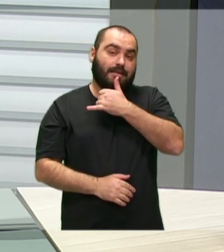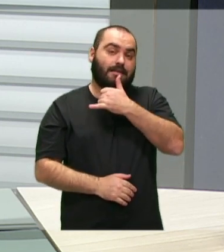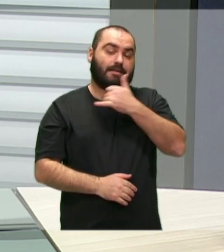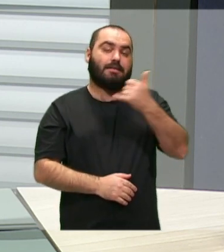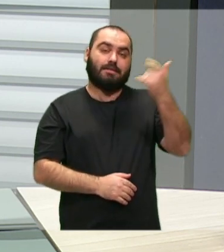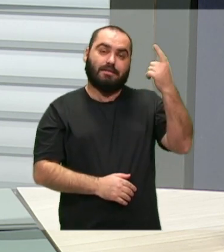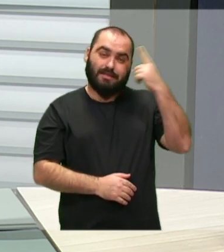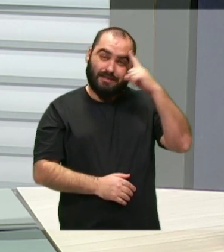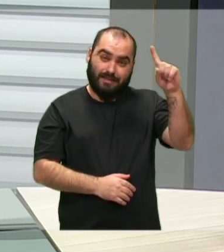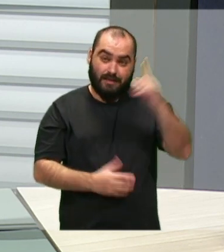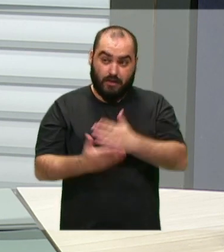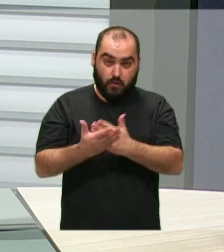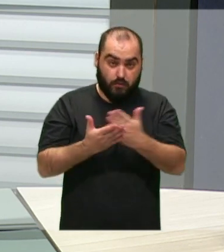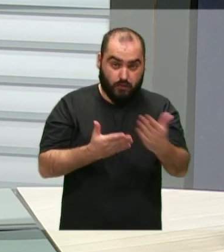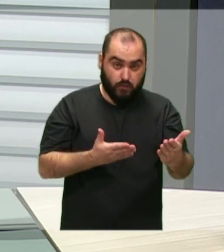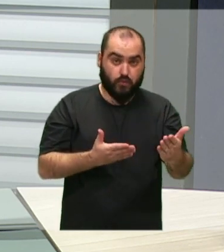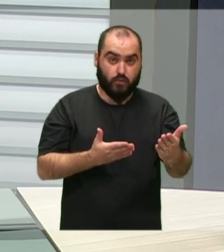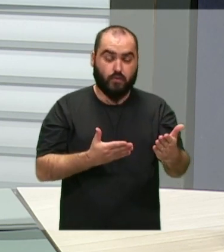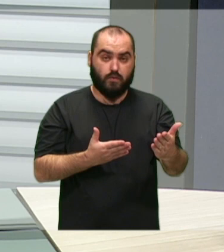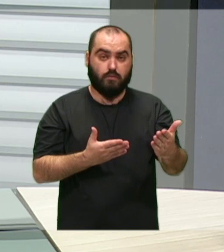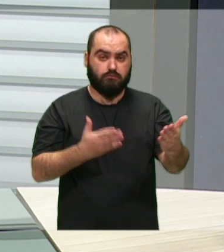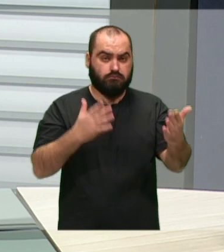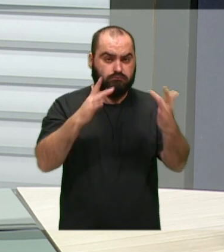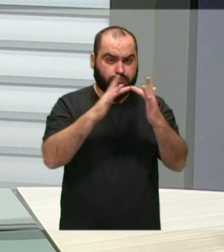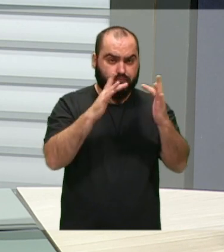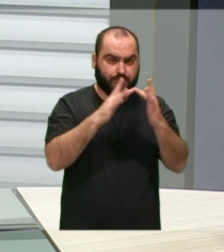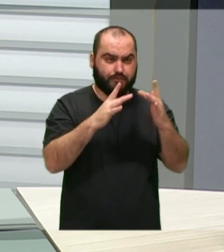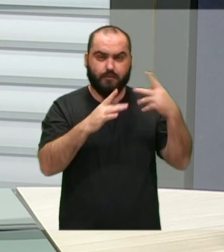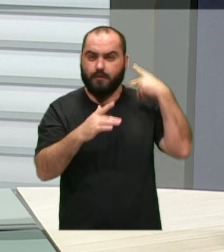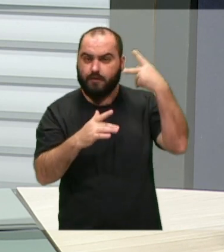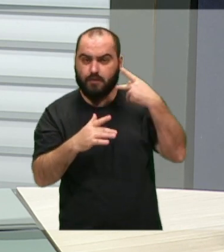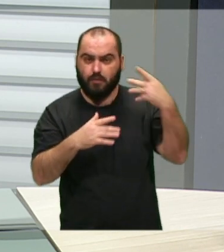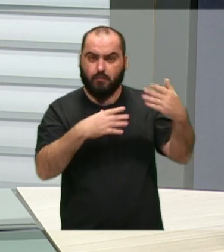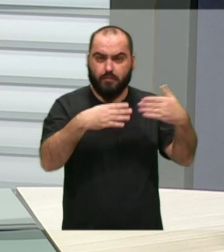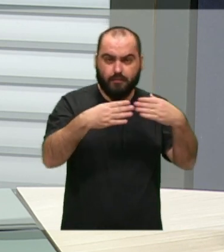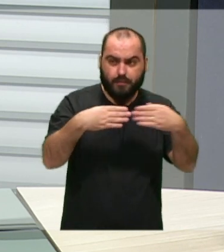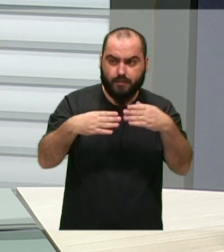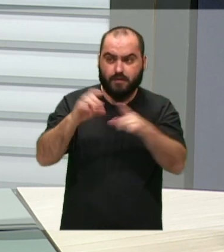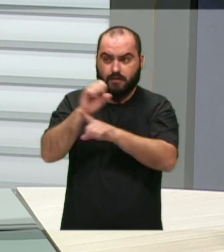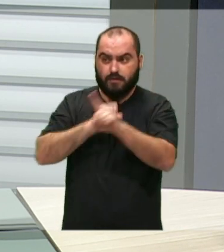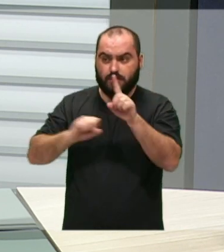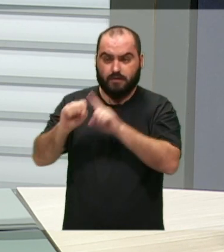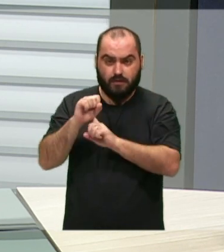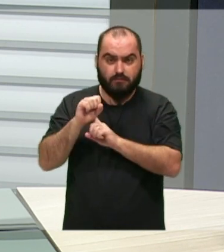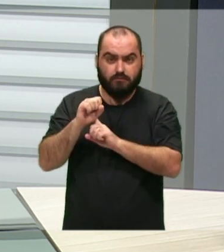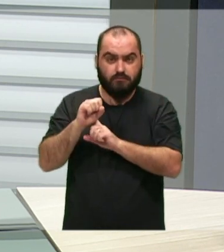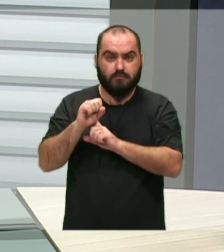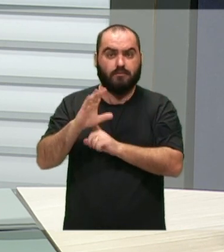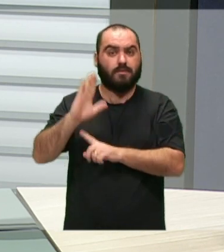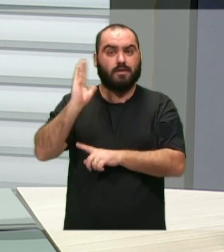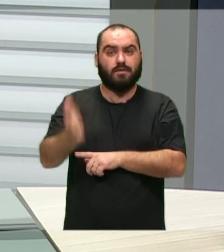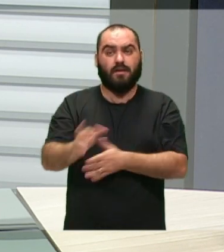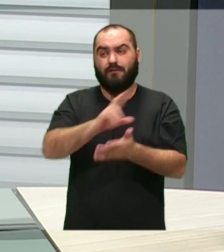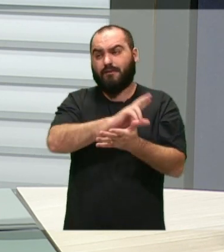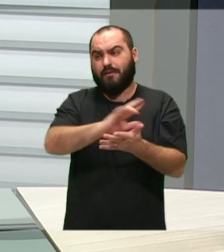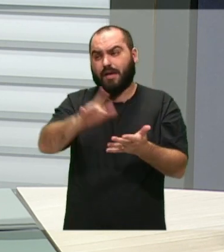data que nós começamos a fazer esse envolvimento com os vereadores, com a sociedade, muitas pessoas já me